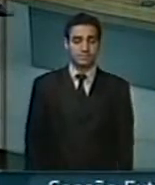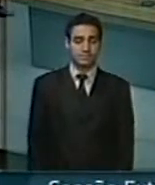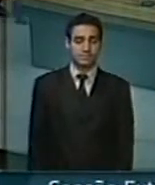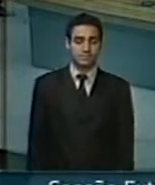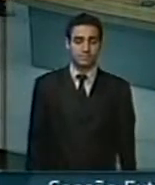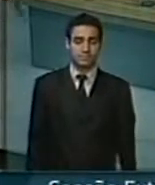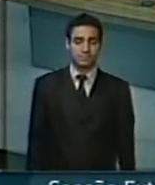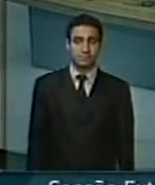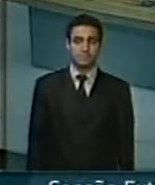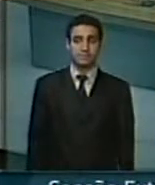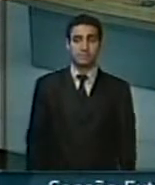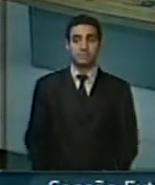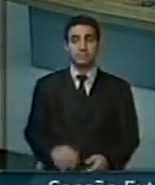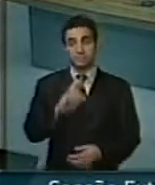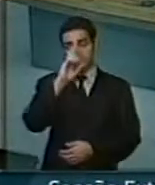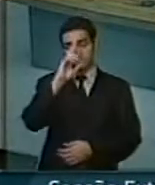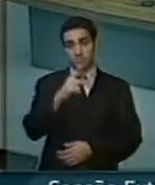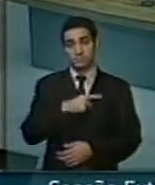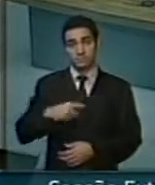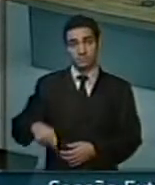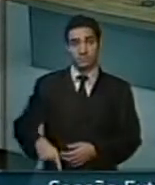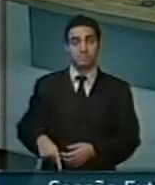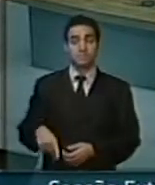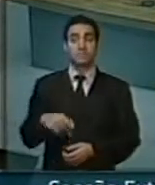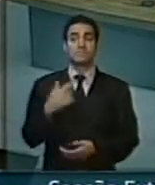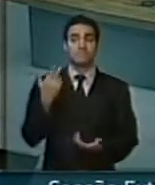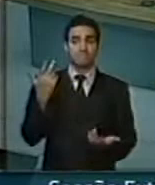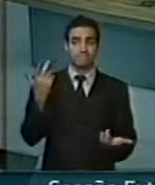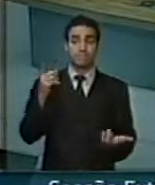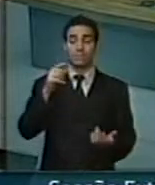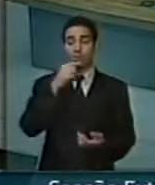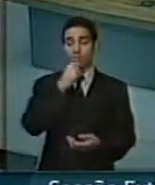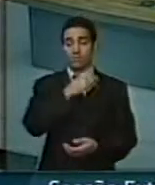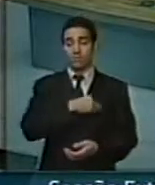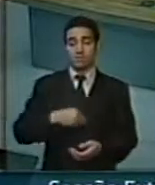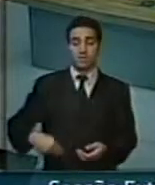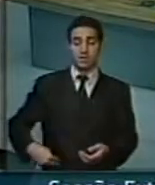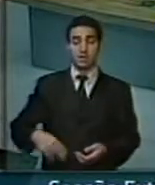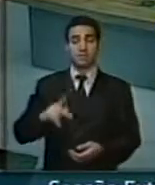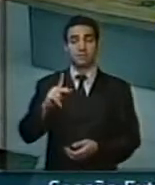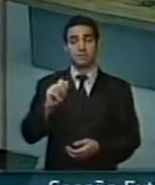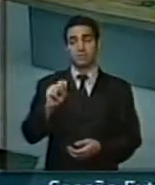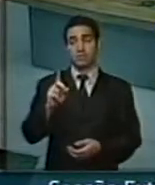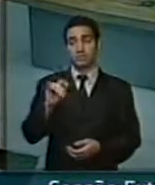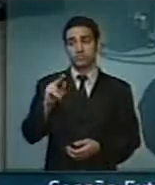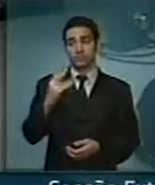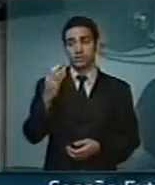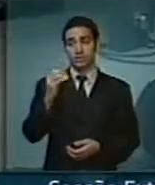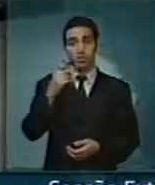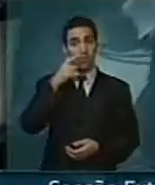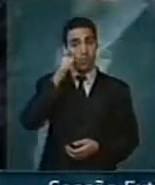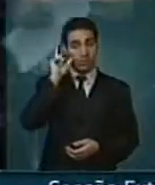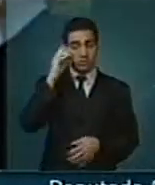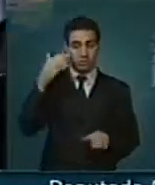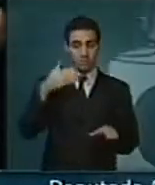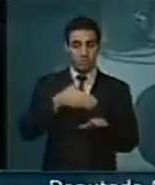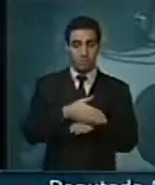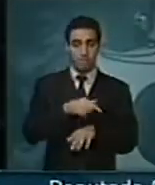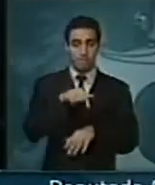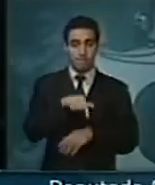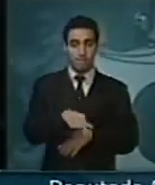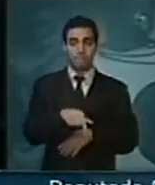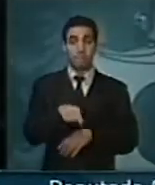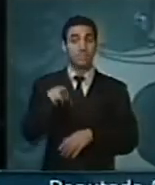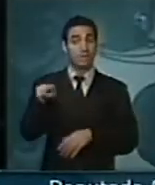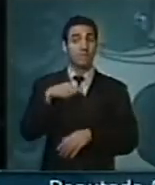Senhor presidente, diga-se de passagem, o ministro Padilha veio a essa casa ontem e foi